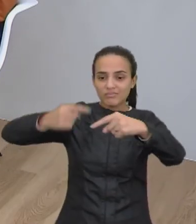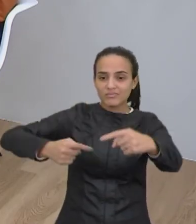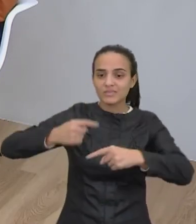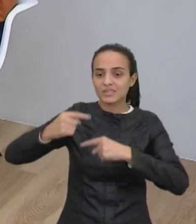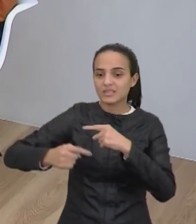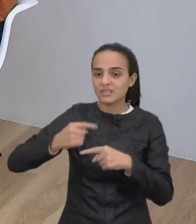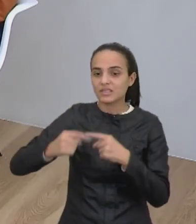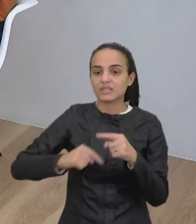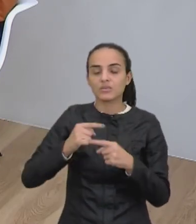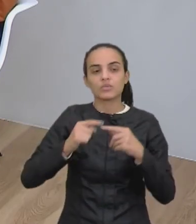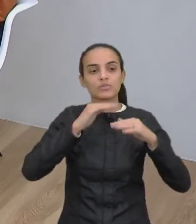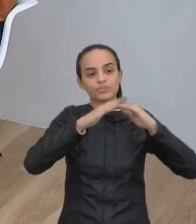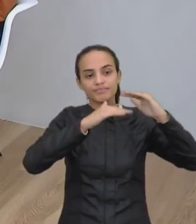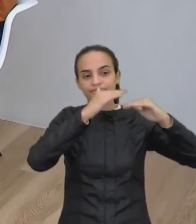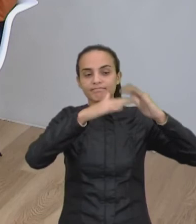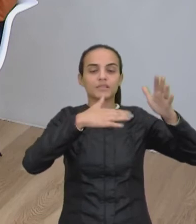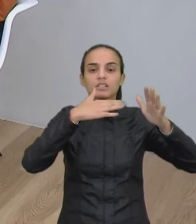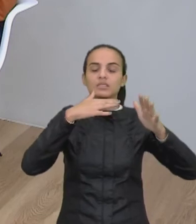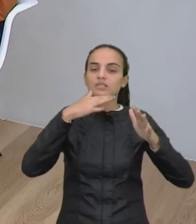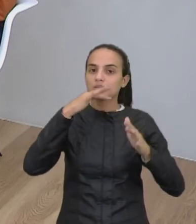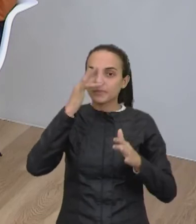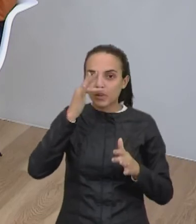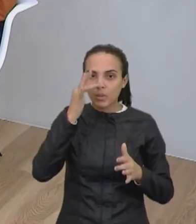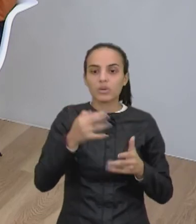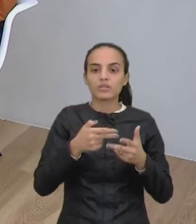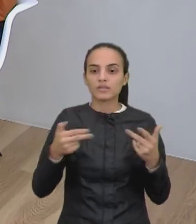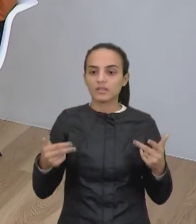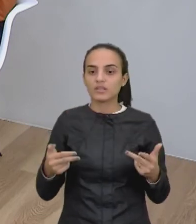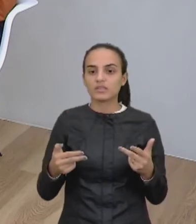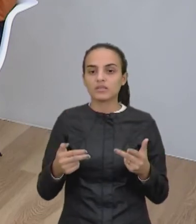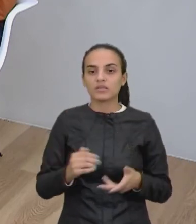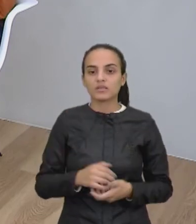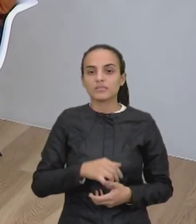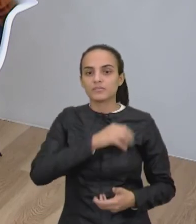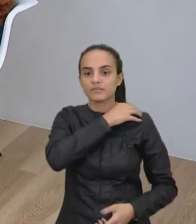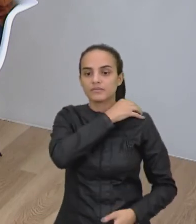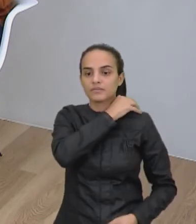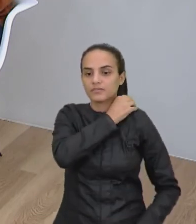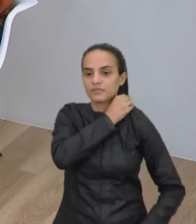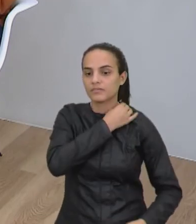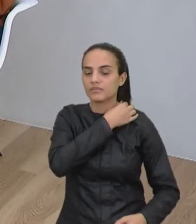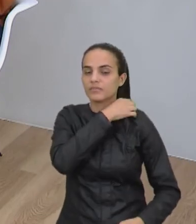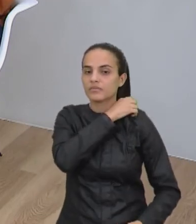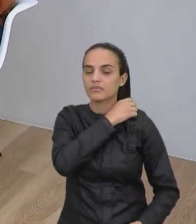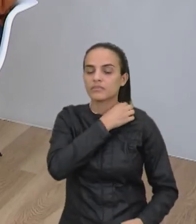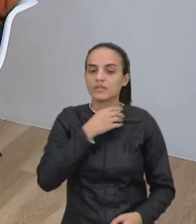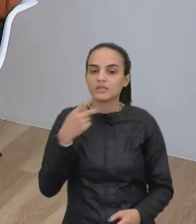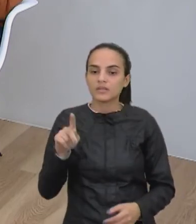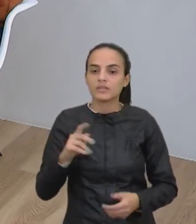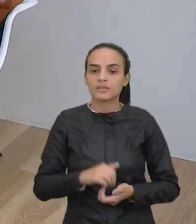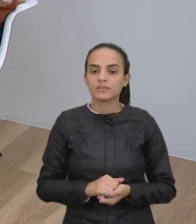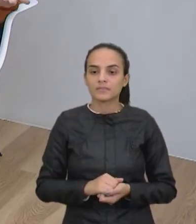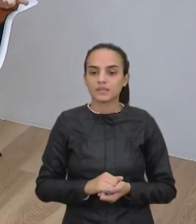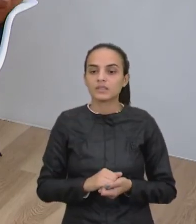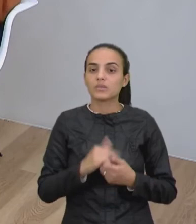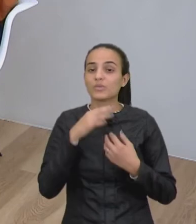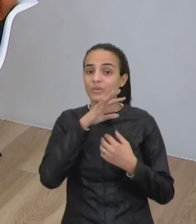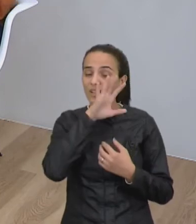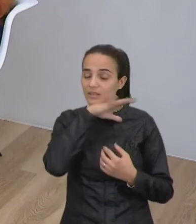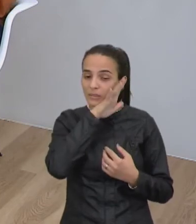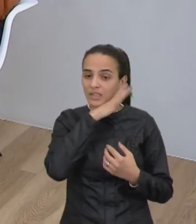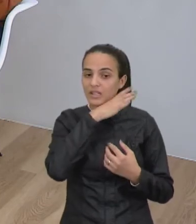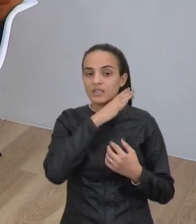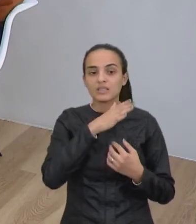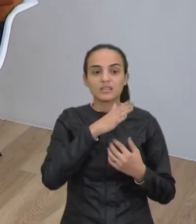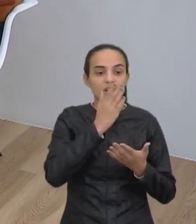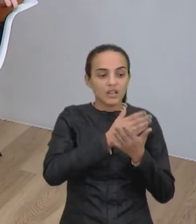desenvolvimento de plantas. Se você não tem uma determinada planta, você também, você acaba cortando um animal daquele ambiente,